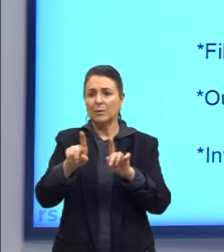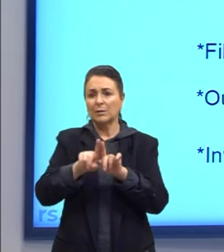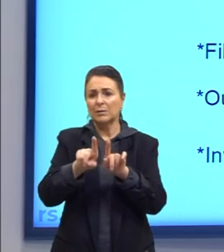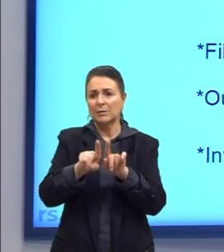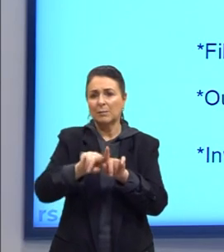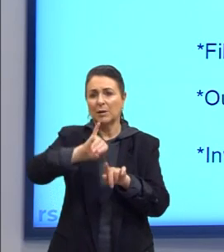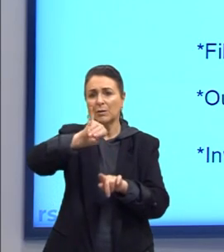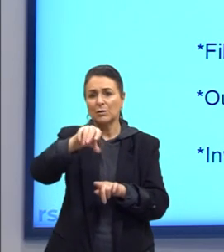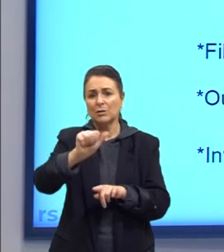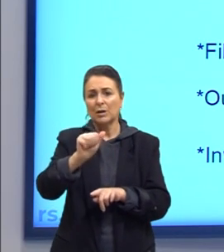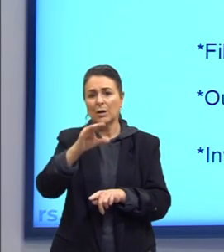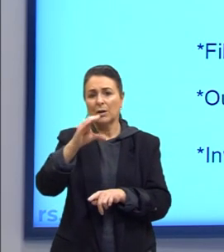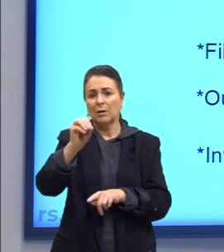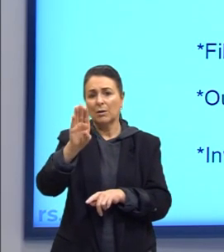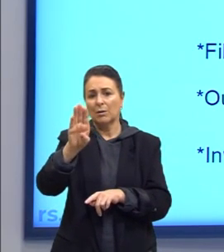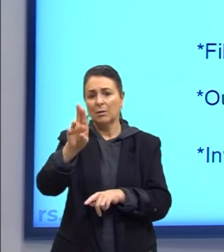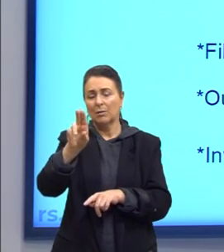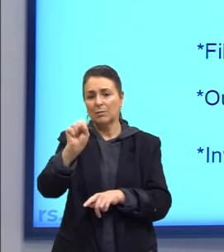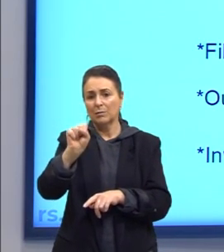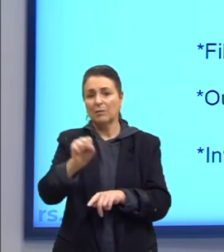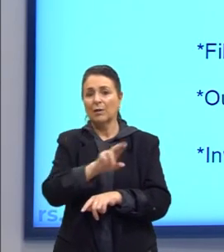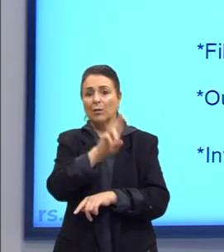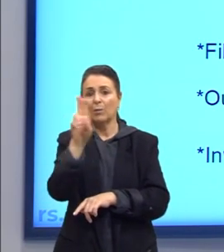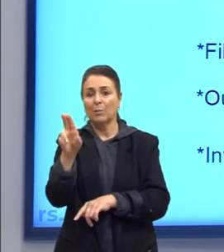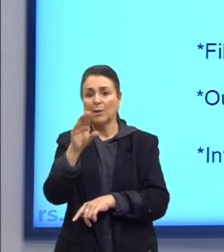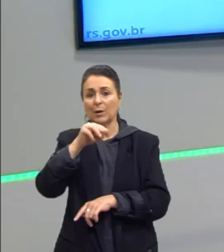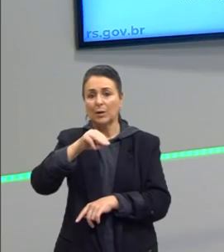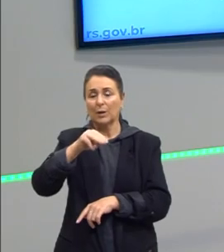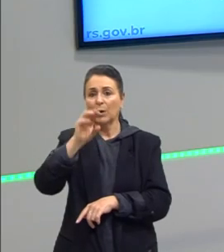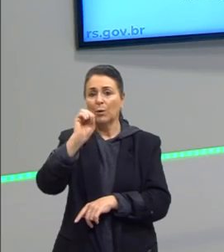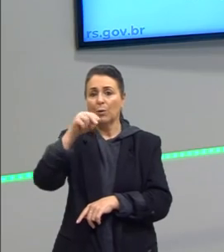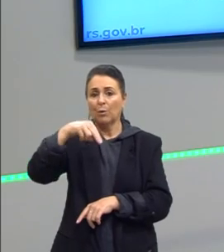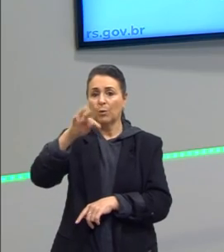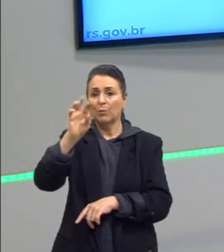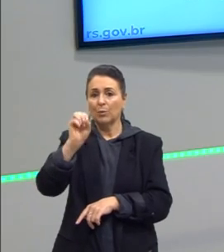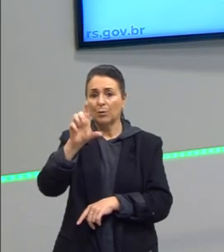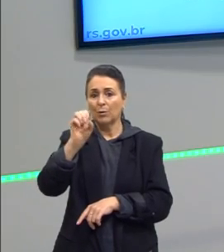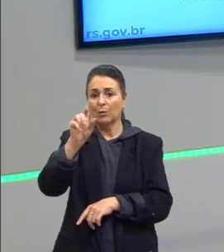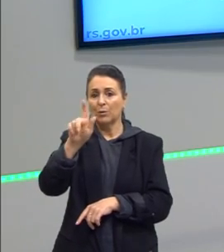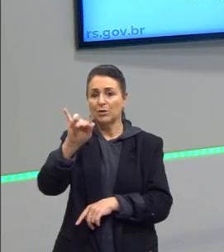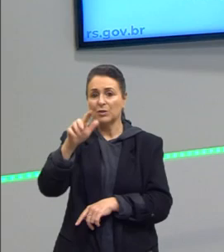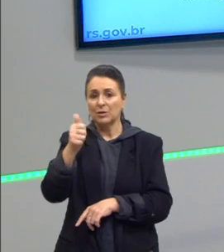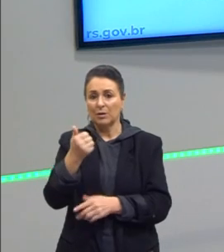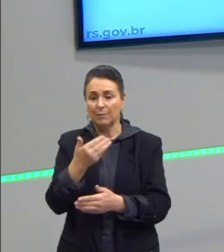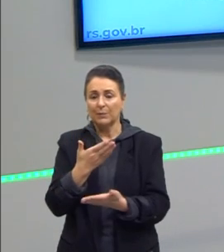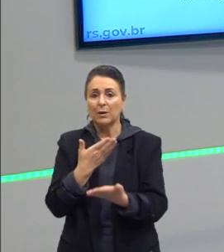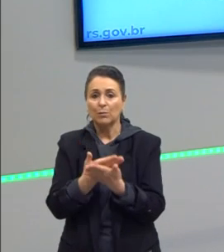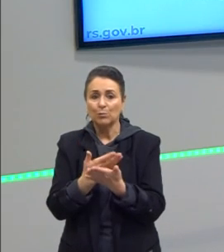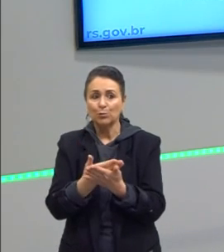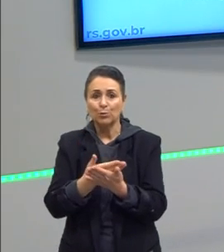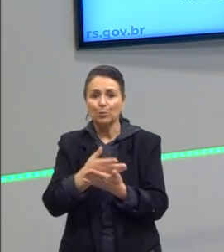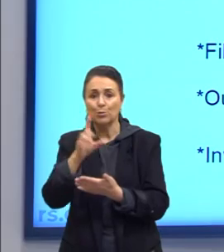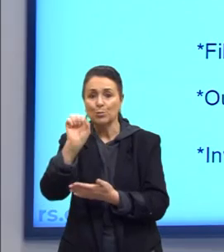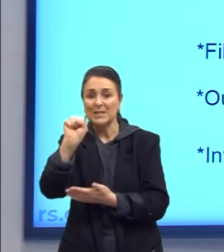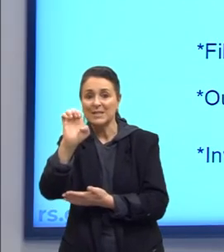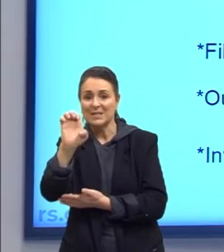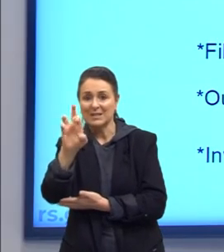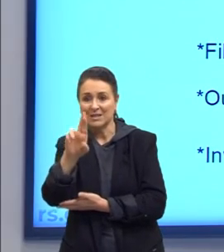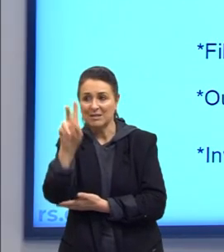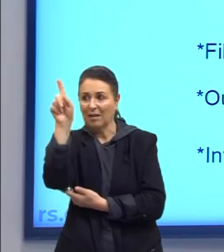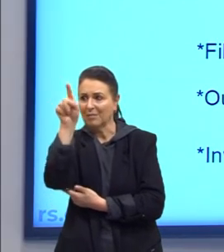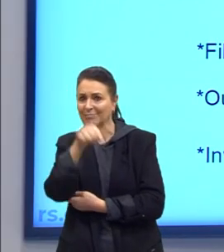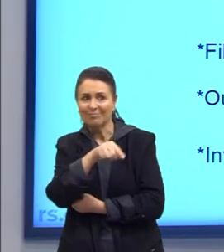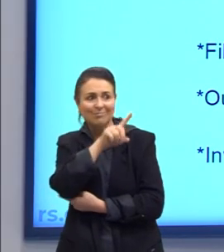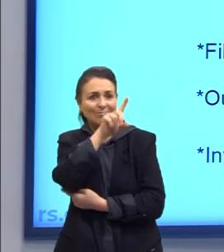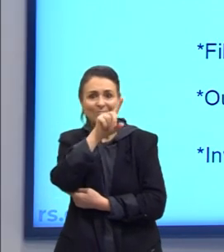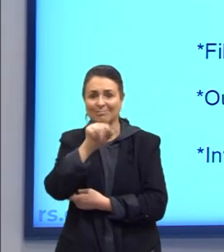dizer que é a ontologia, que chamamos hoje, no século XXI, a ontologia, que é o estudo do ser. Isso vamos ver depois. Olha o que o